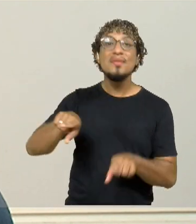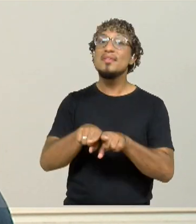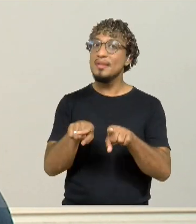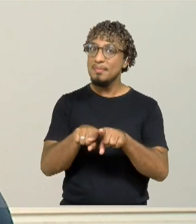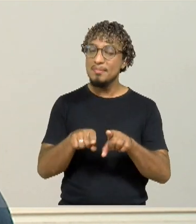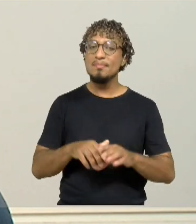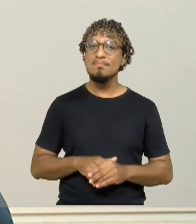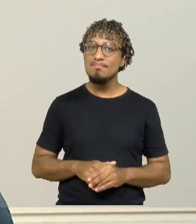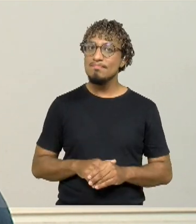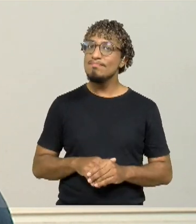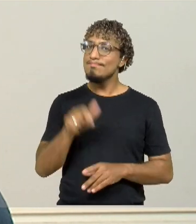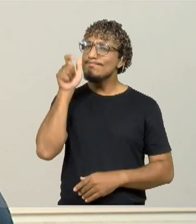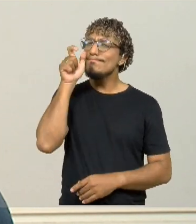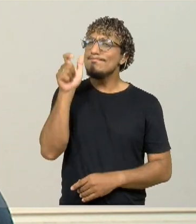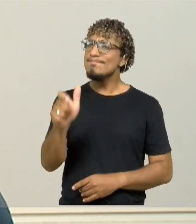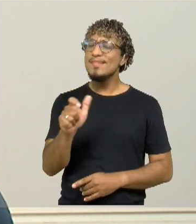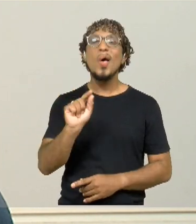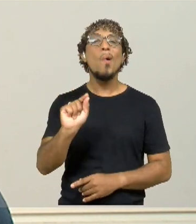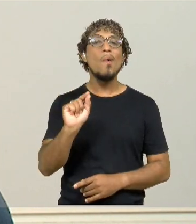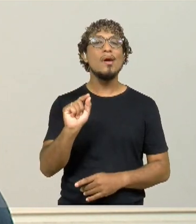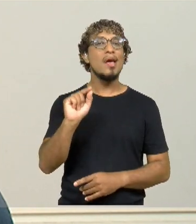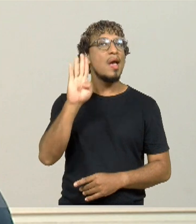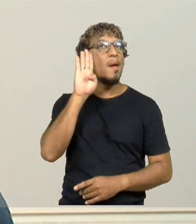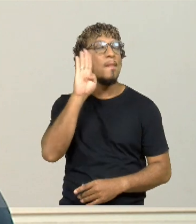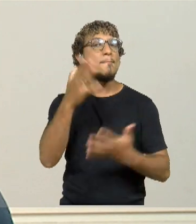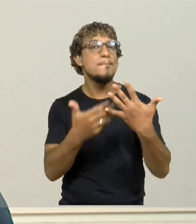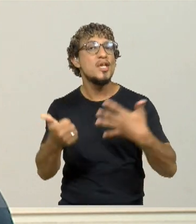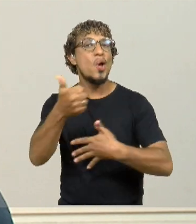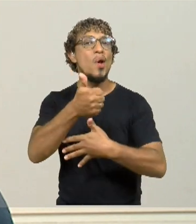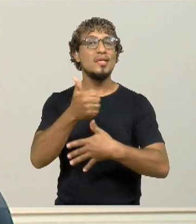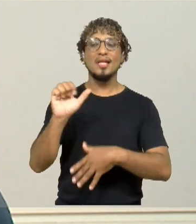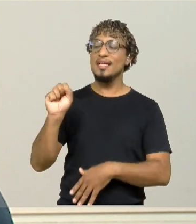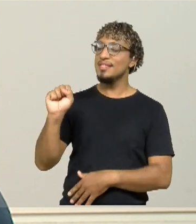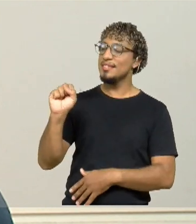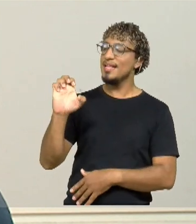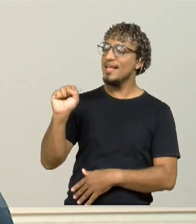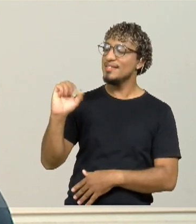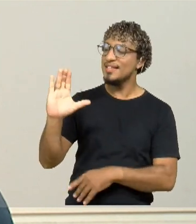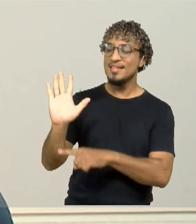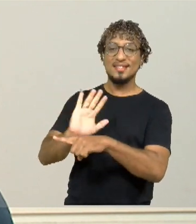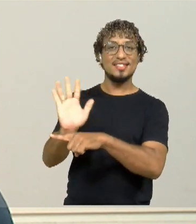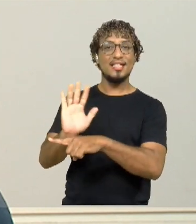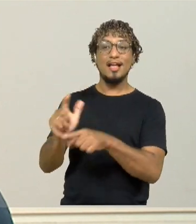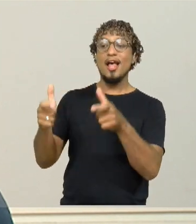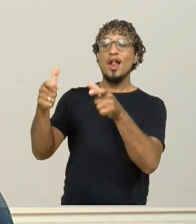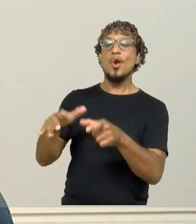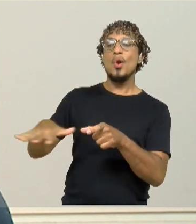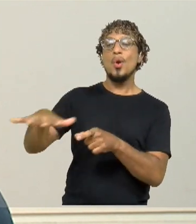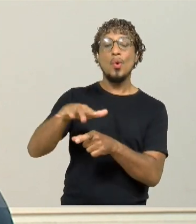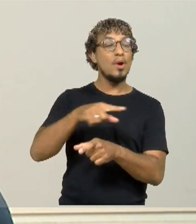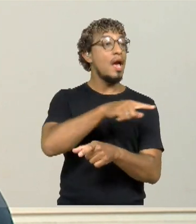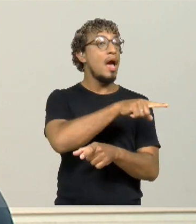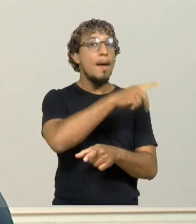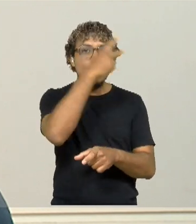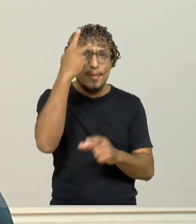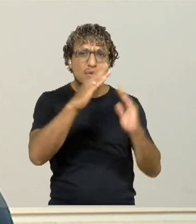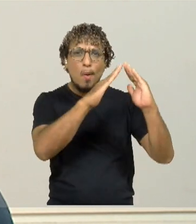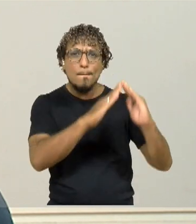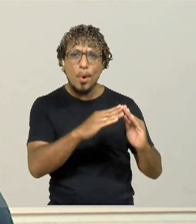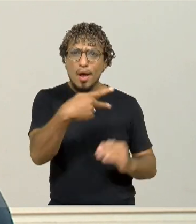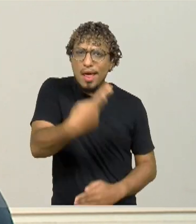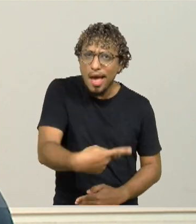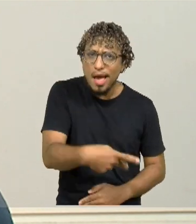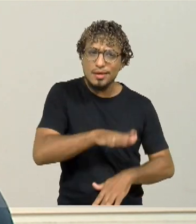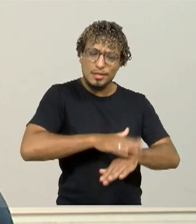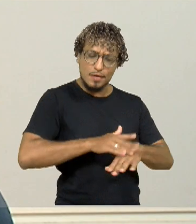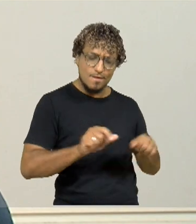interessante a gente priorizar o Cinema Sesc como um espaço onde os realizadores locais, eles possam também